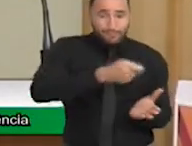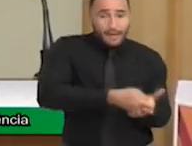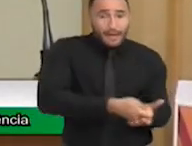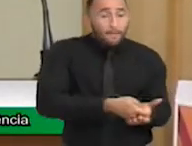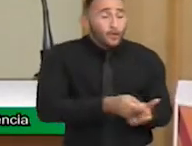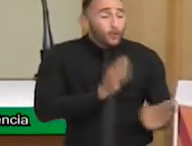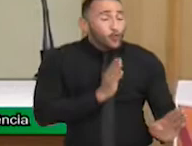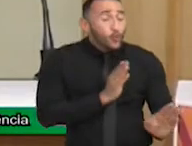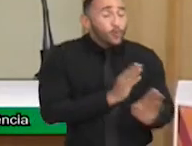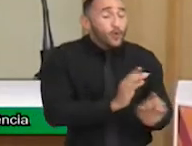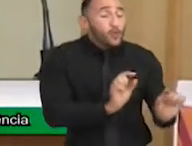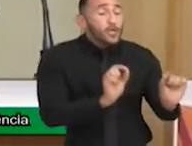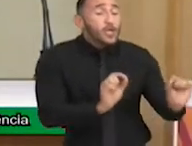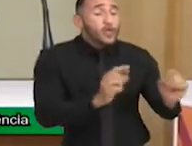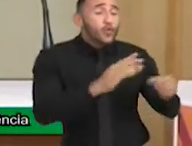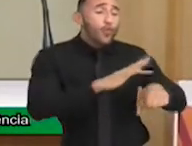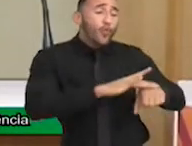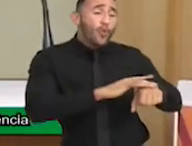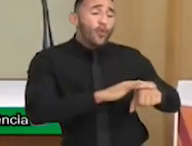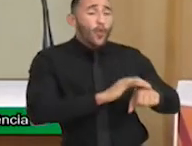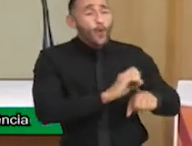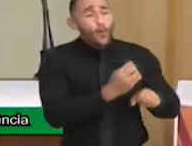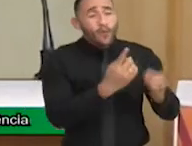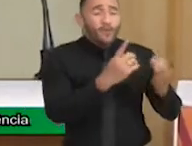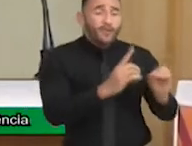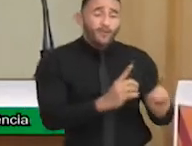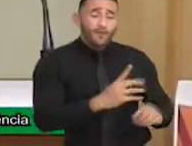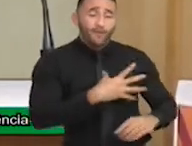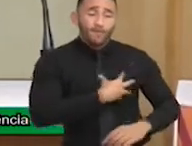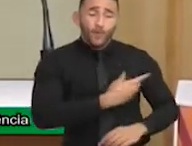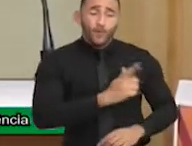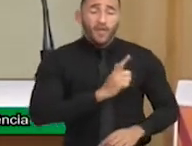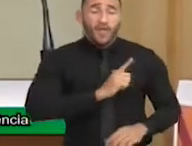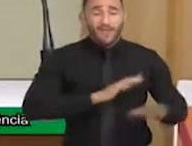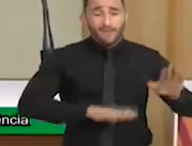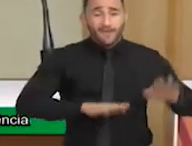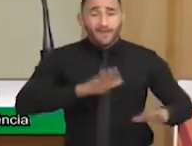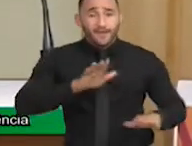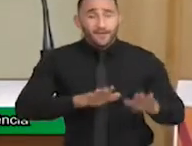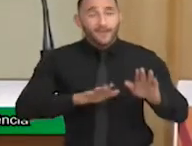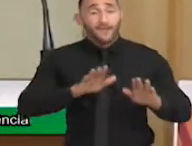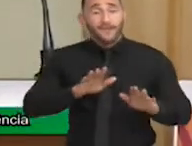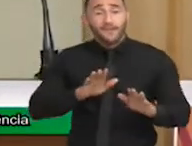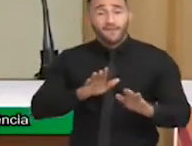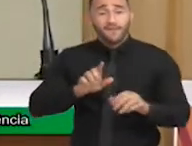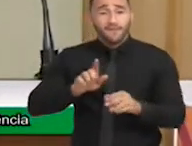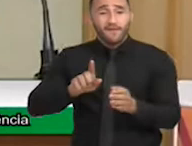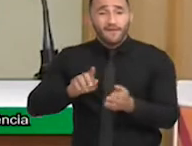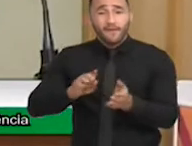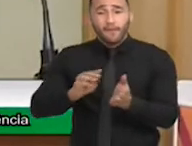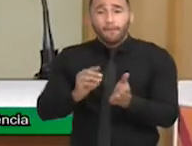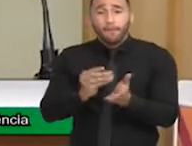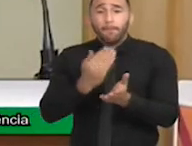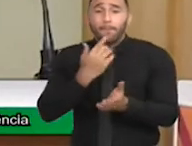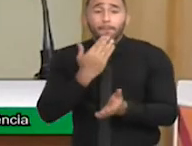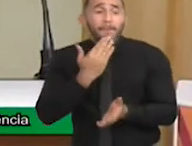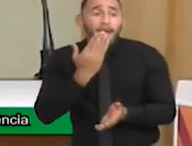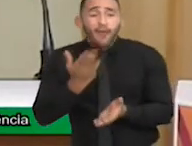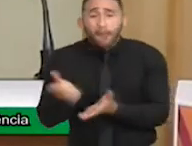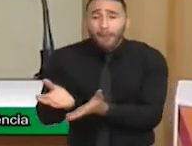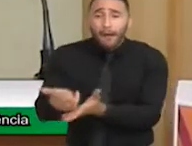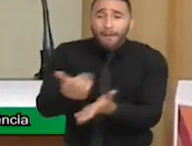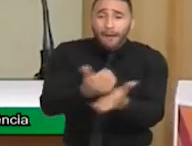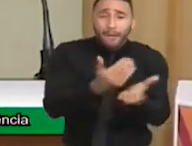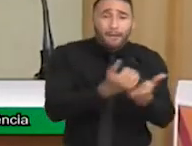o que o filho tem. Fazem vaquinhas online, buscam vagas de universidades, favores de pessoas de bem.